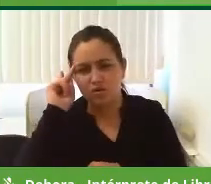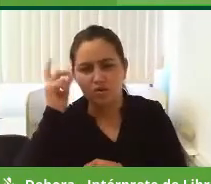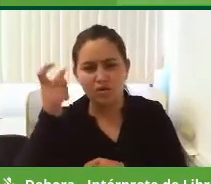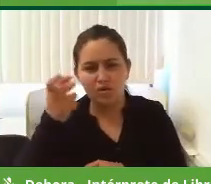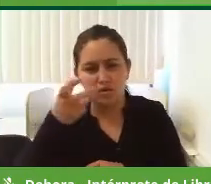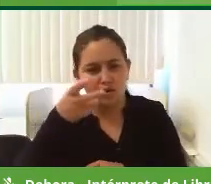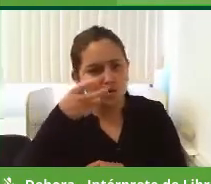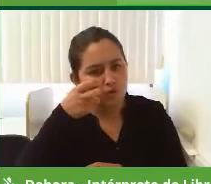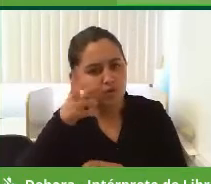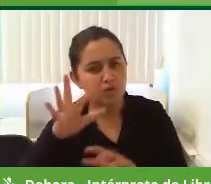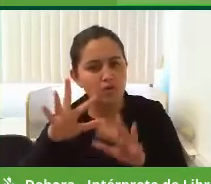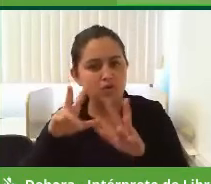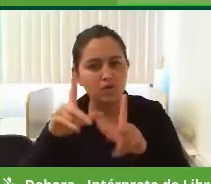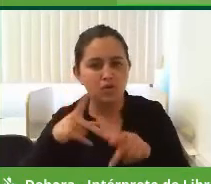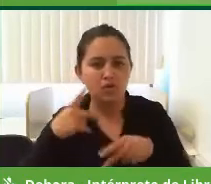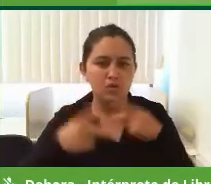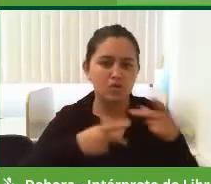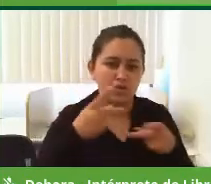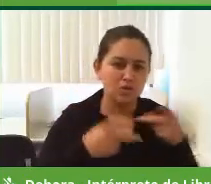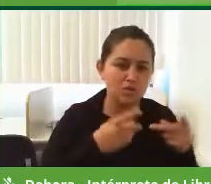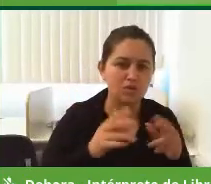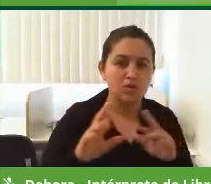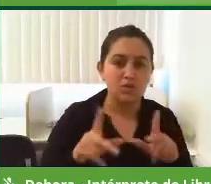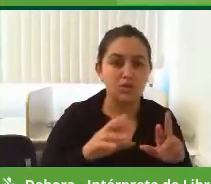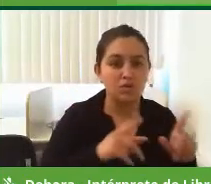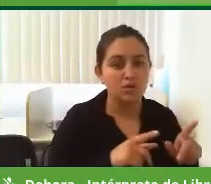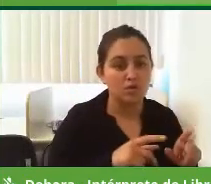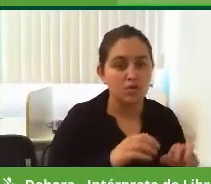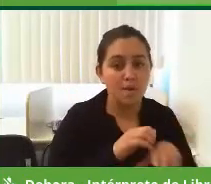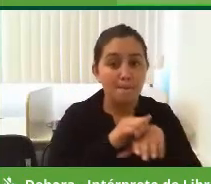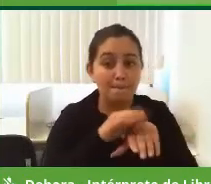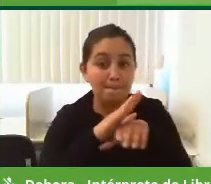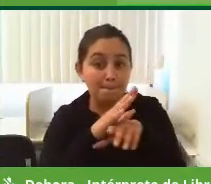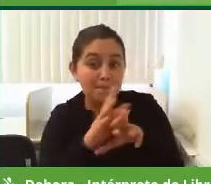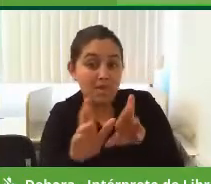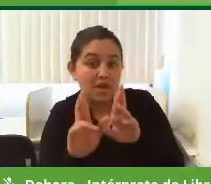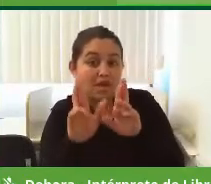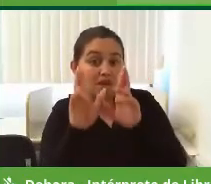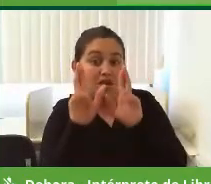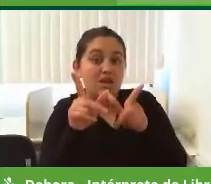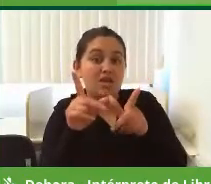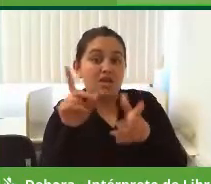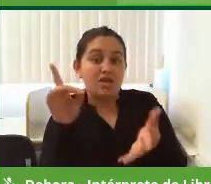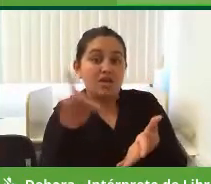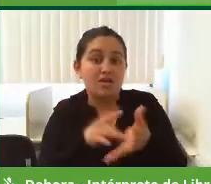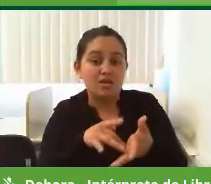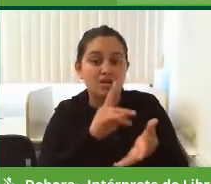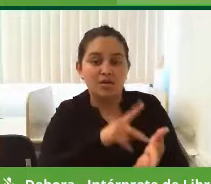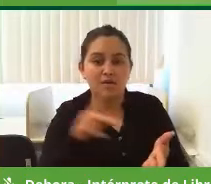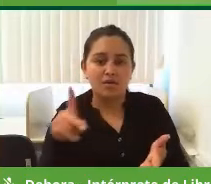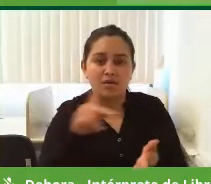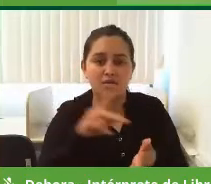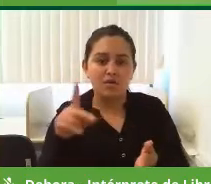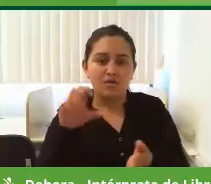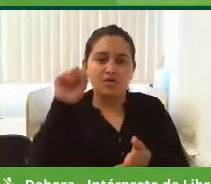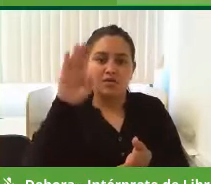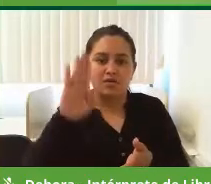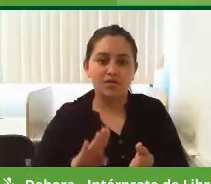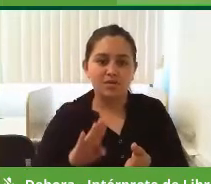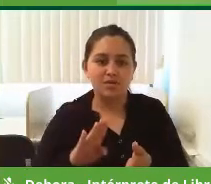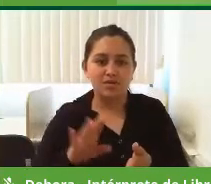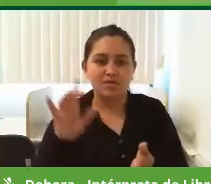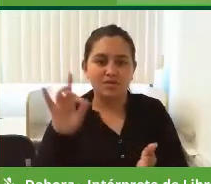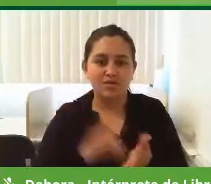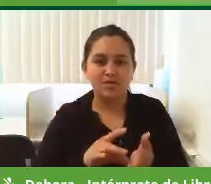que todo mundo está falando de diferença, mas a diferença, professor, que vai ser em São Bento, é realmente